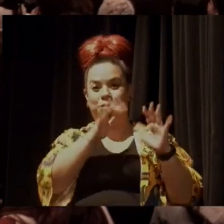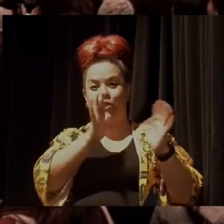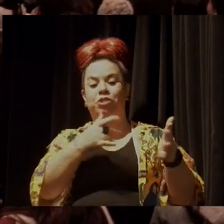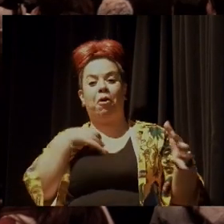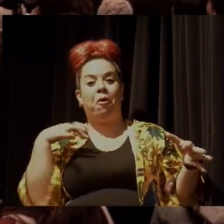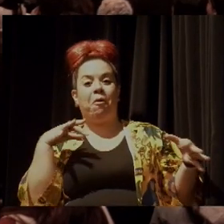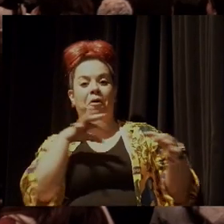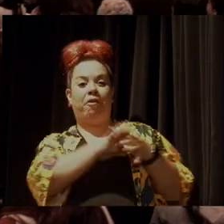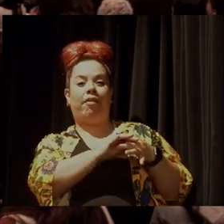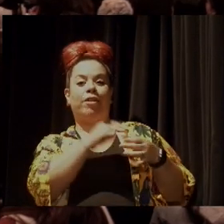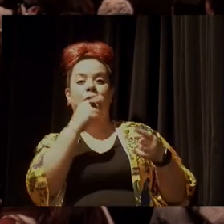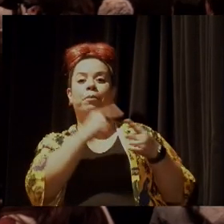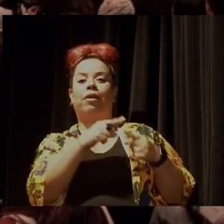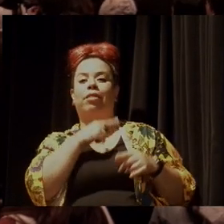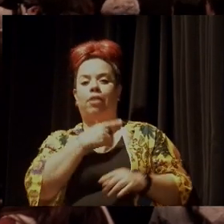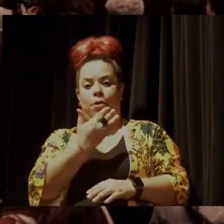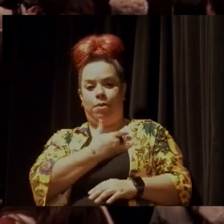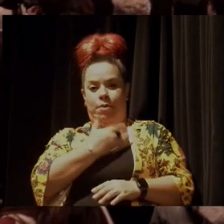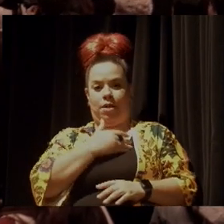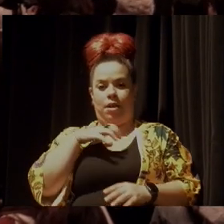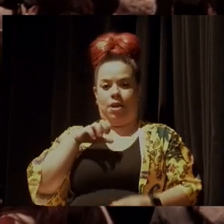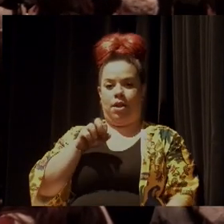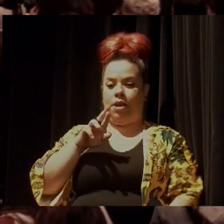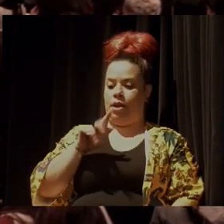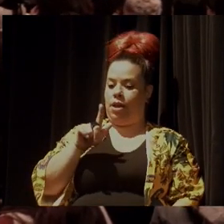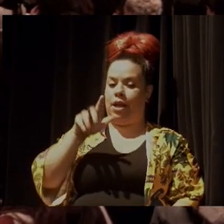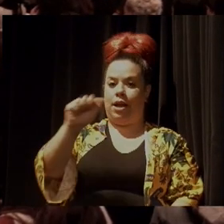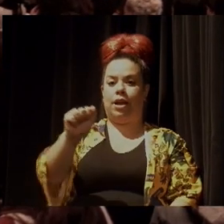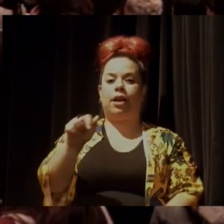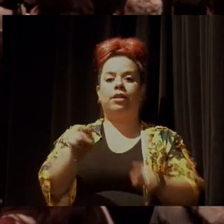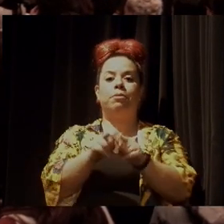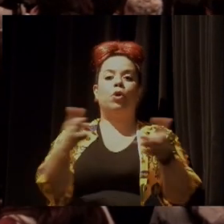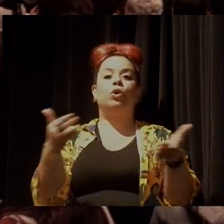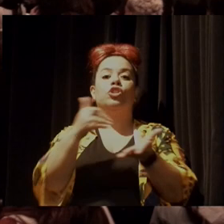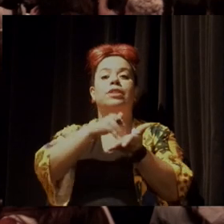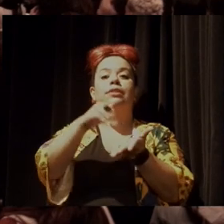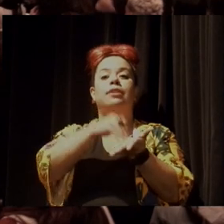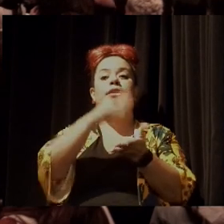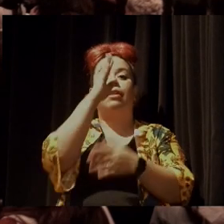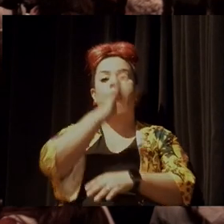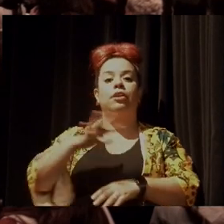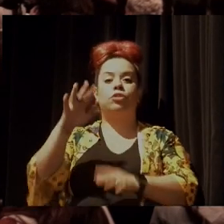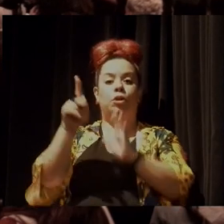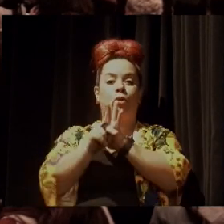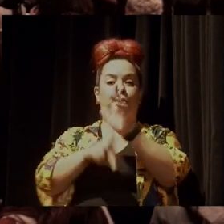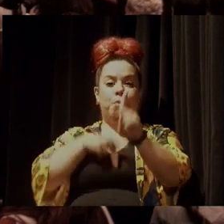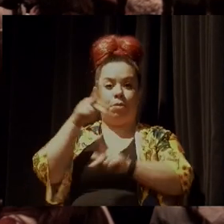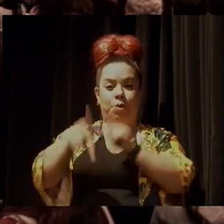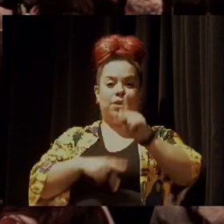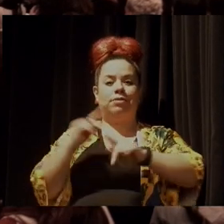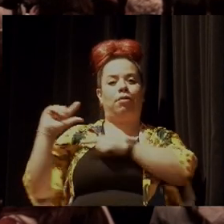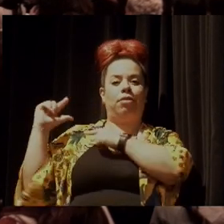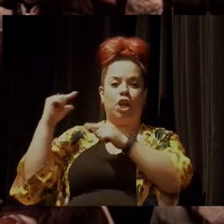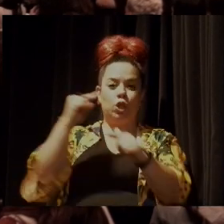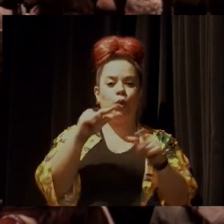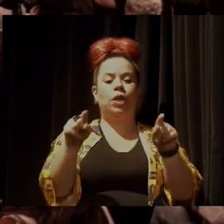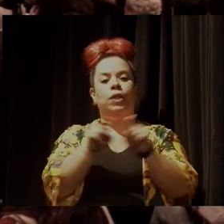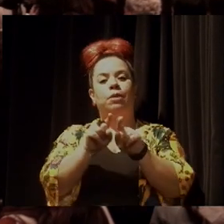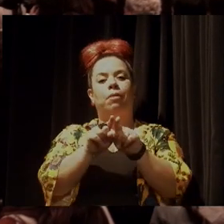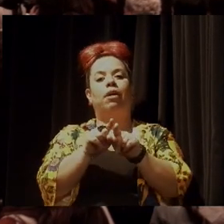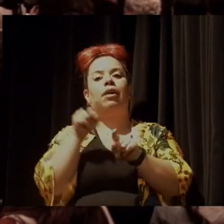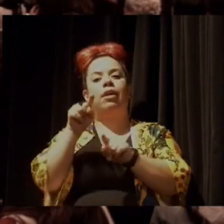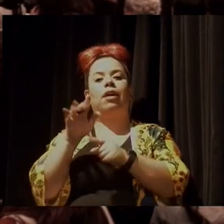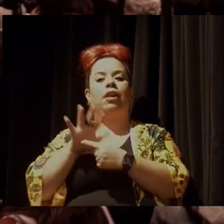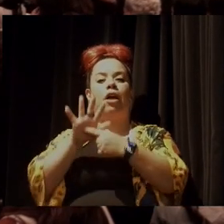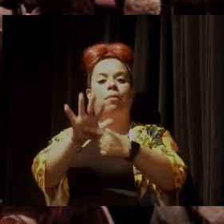porque a gente tem uma colega, Edel Moraes, que ela é, hoje, secretária nacional das populações tradicionais, que